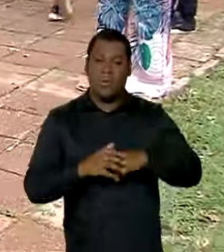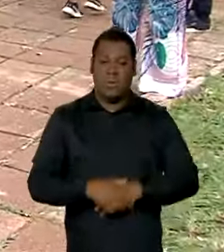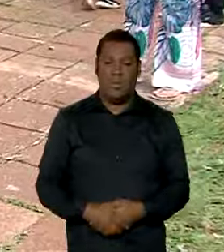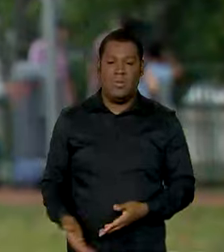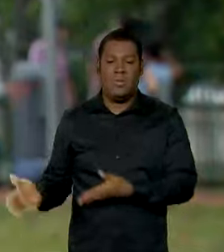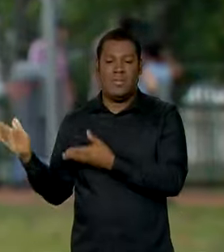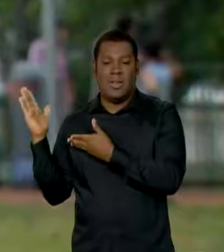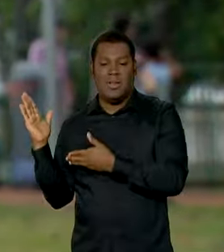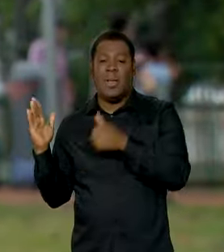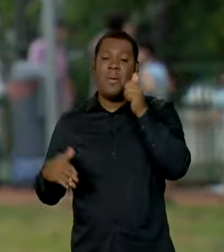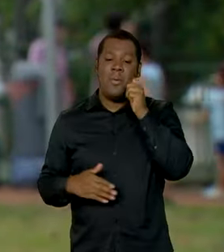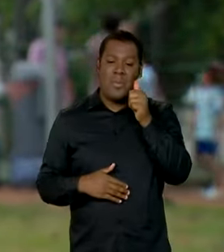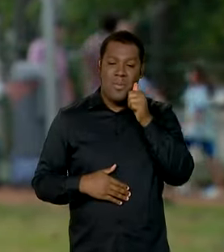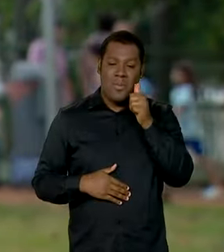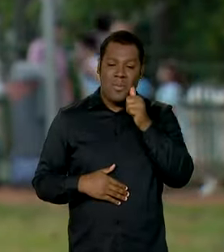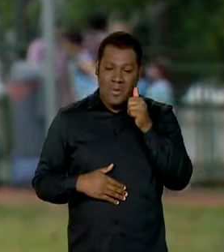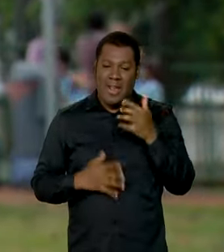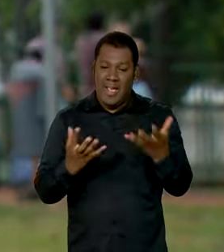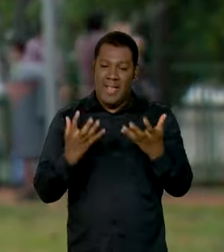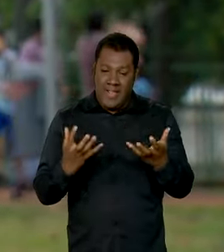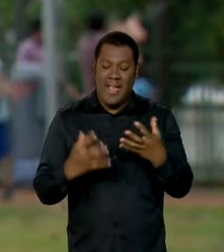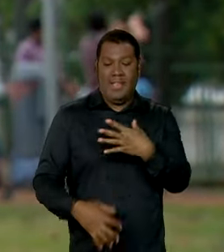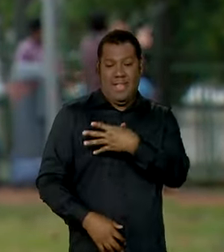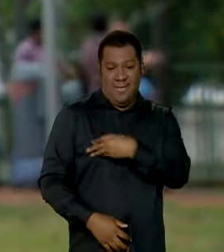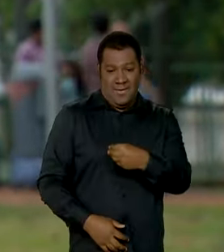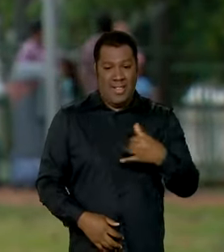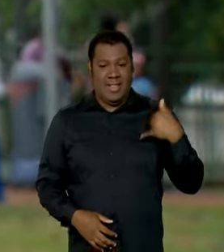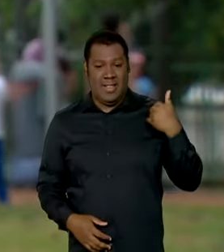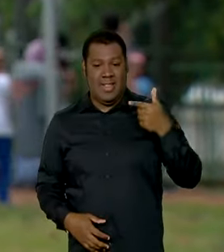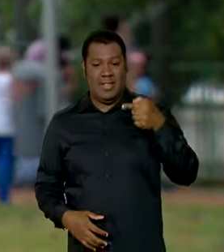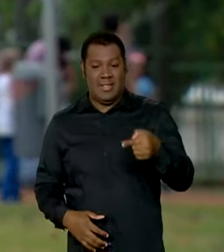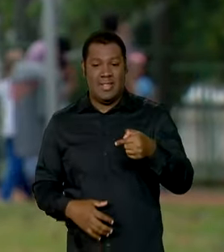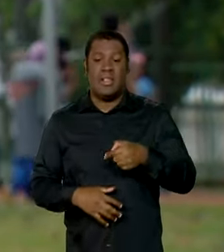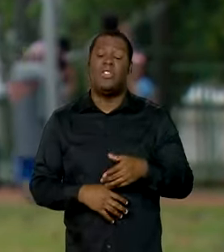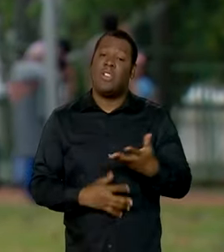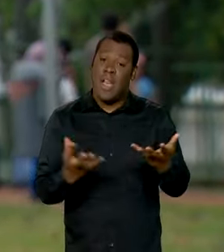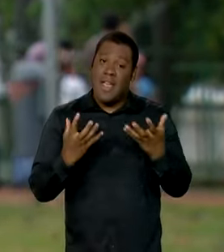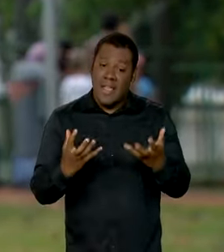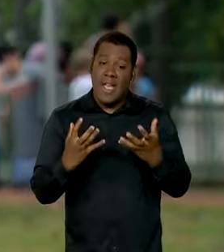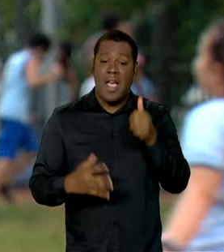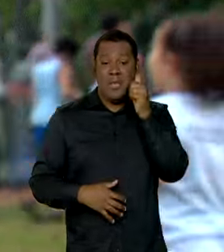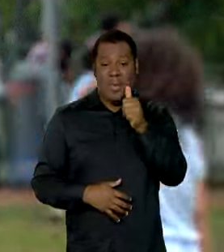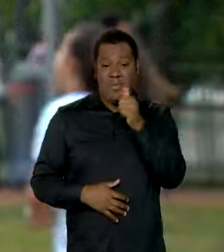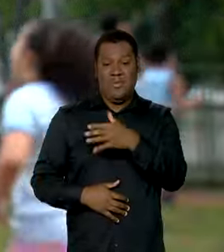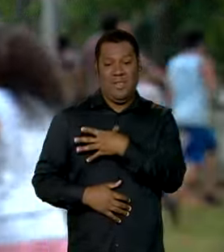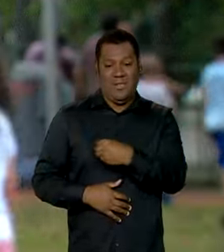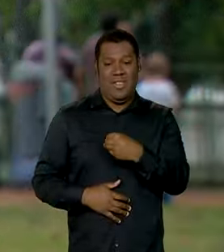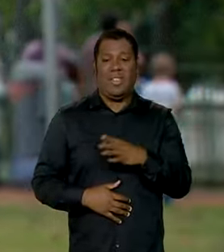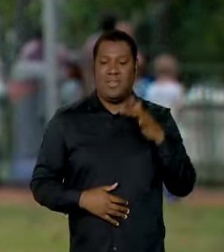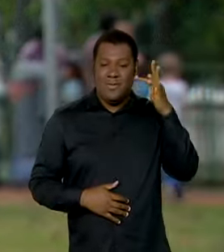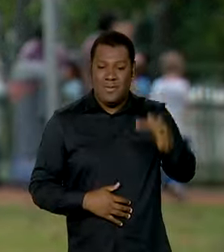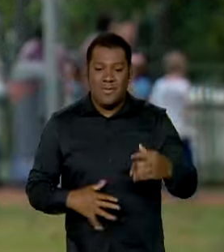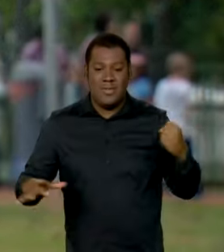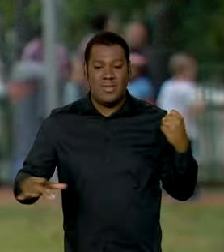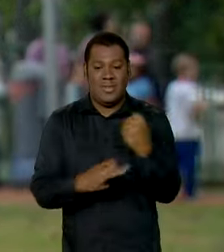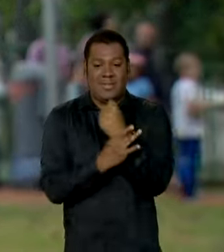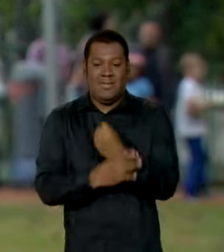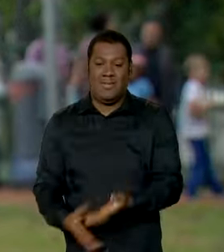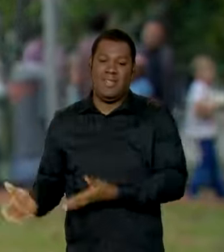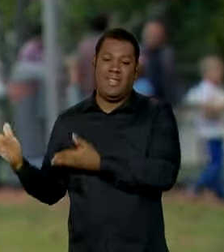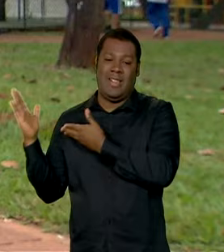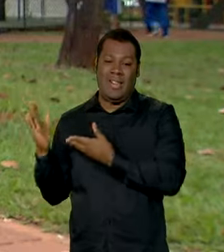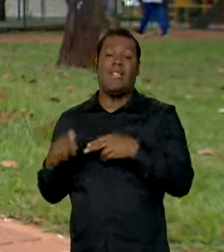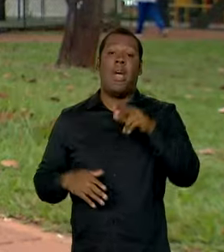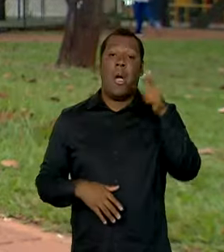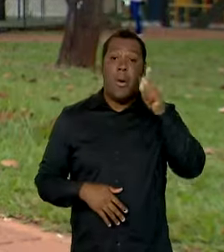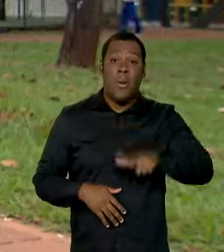a Priscila quer para a pequena Luna de sete anos, um futuro promissor. A Luna foi beneficiada por